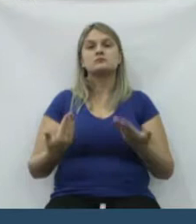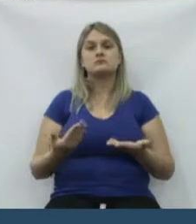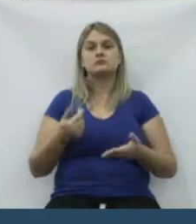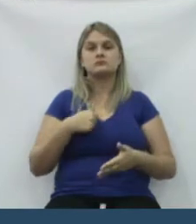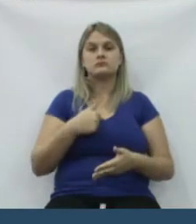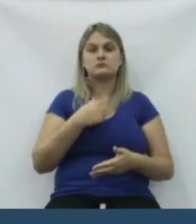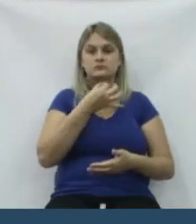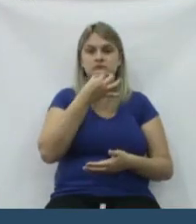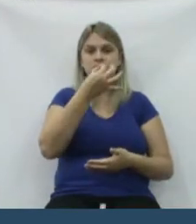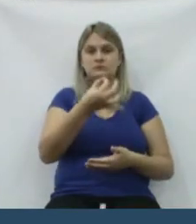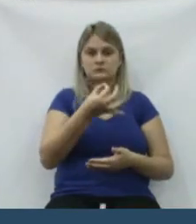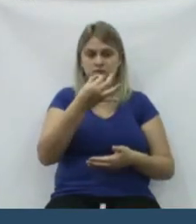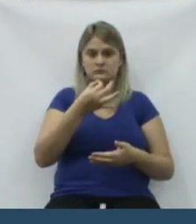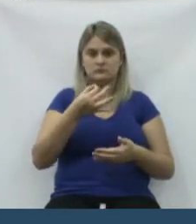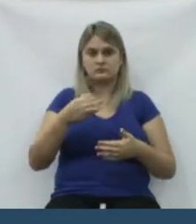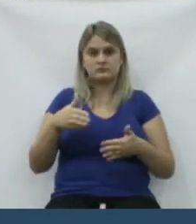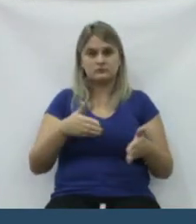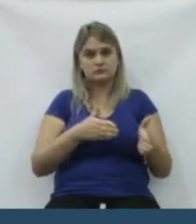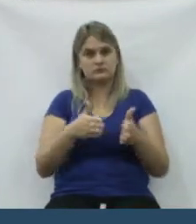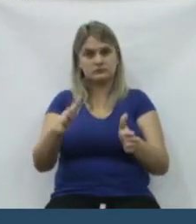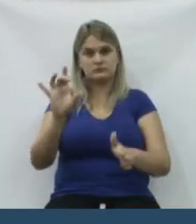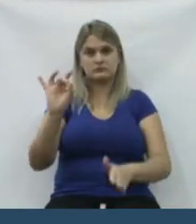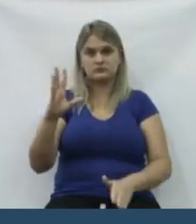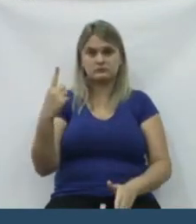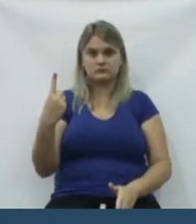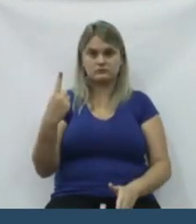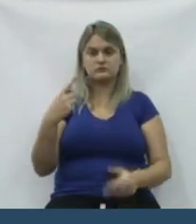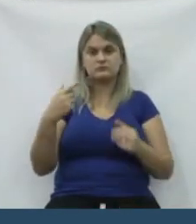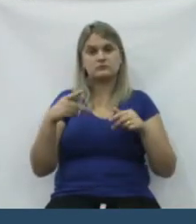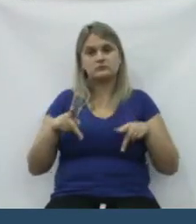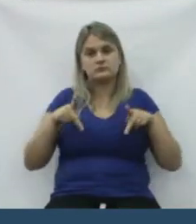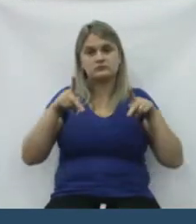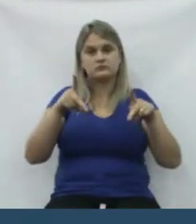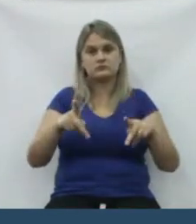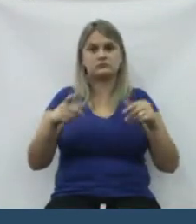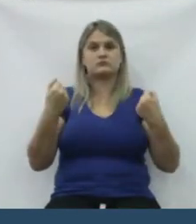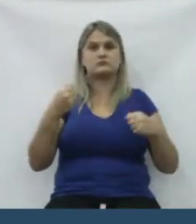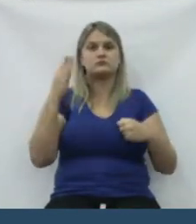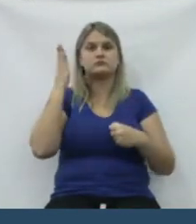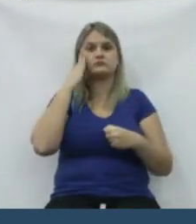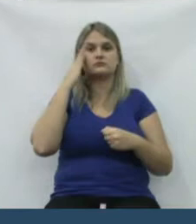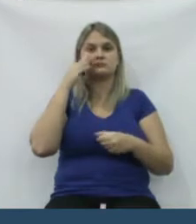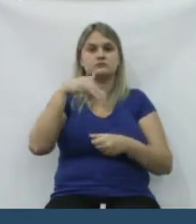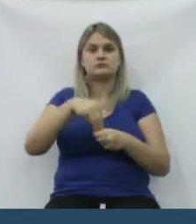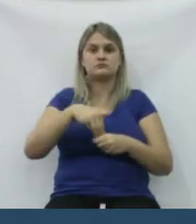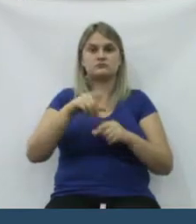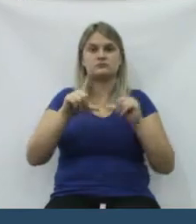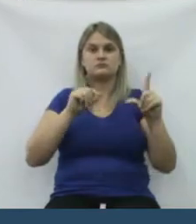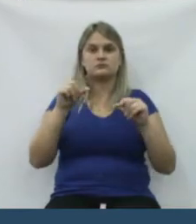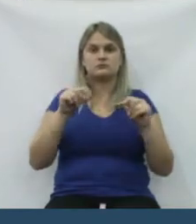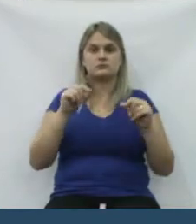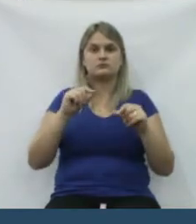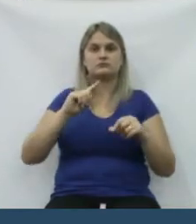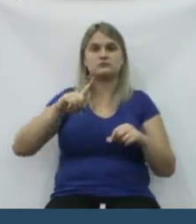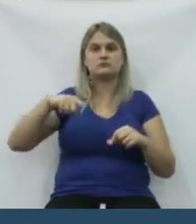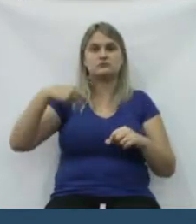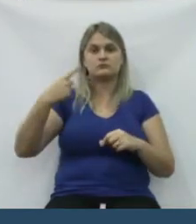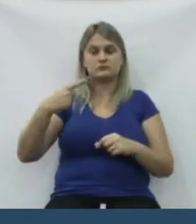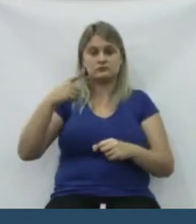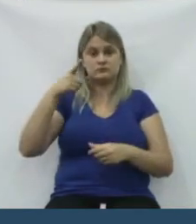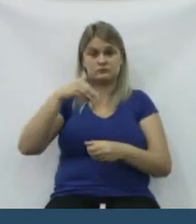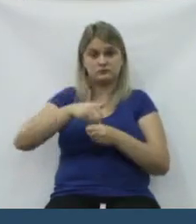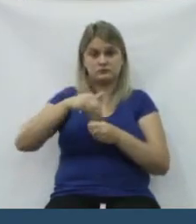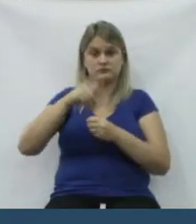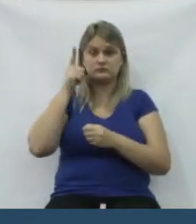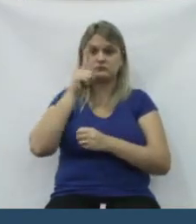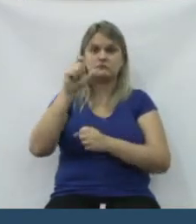Então, eu acho que o caminho é só um, é a população saber votar. Depois que elege,